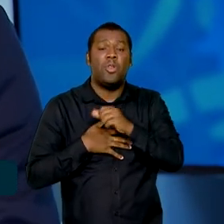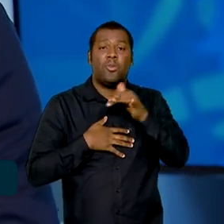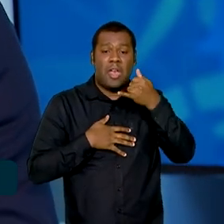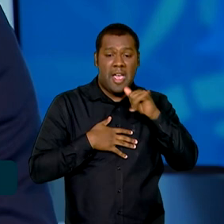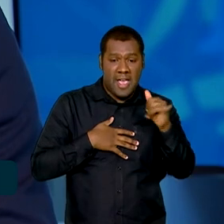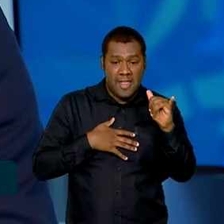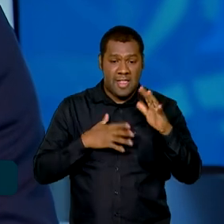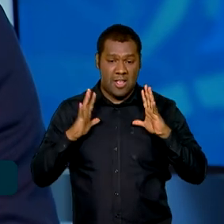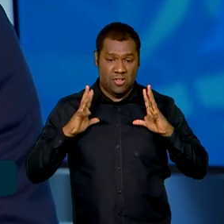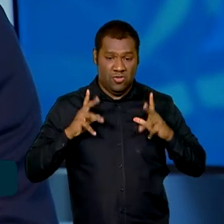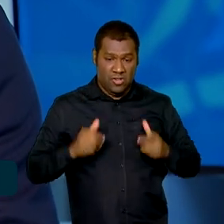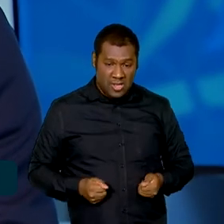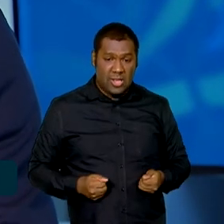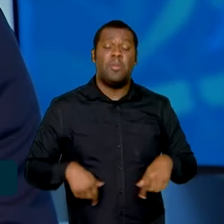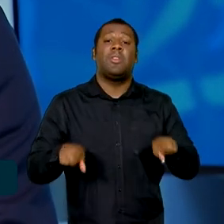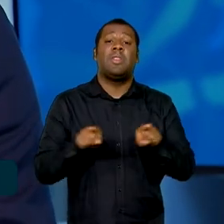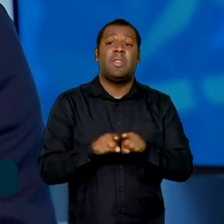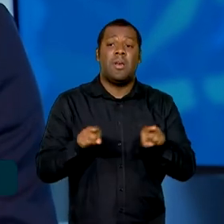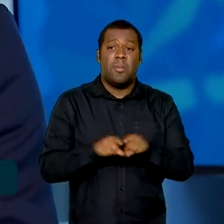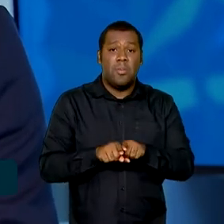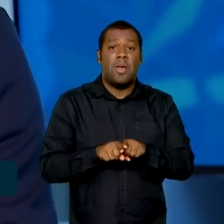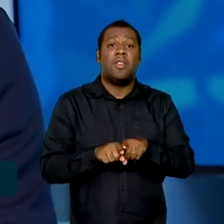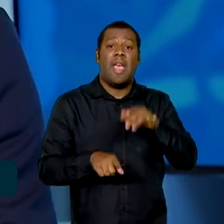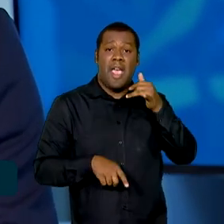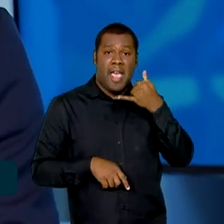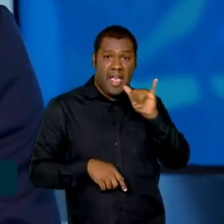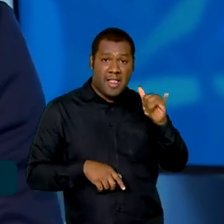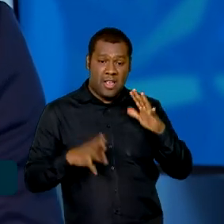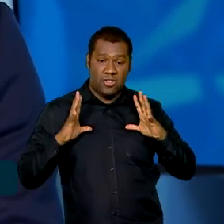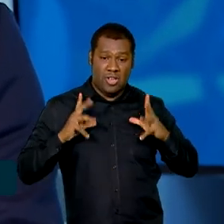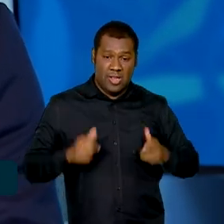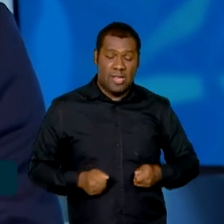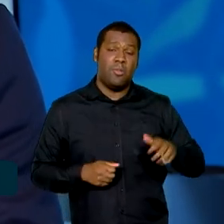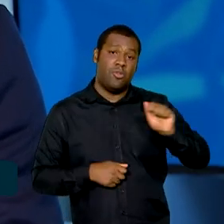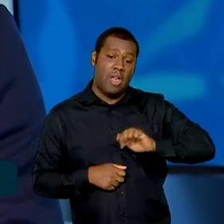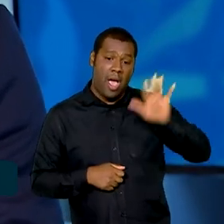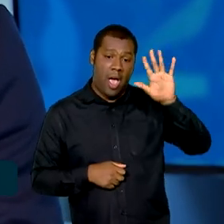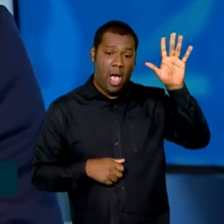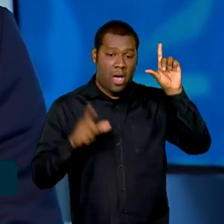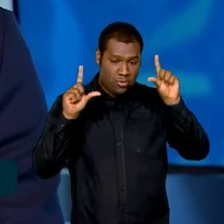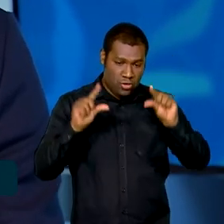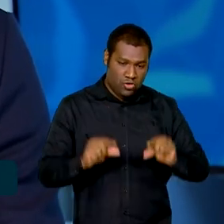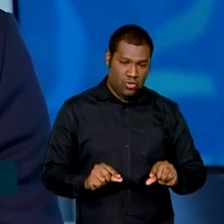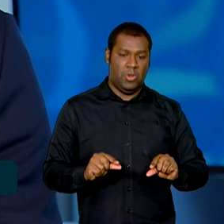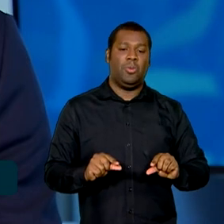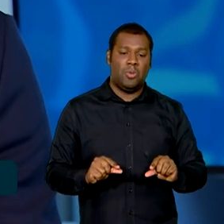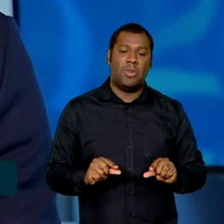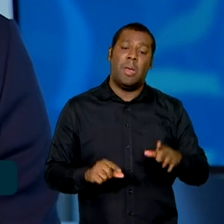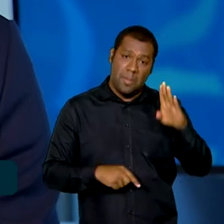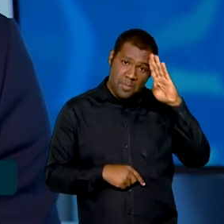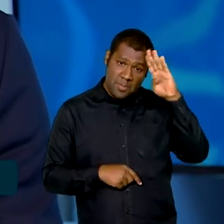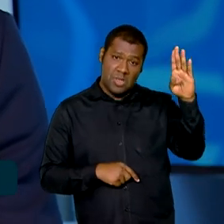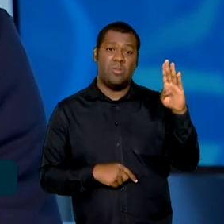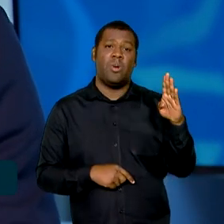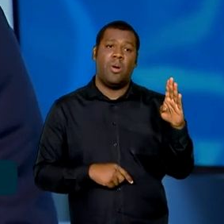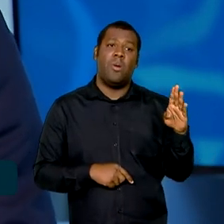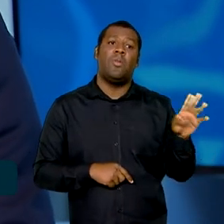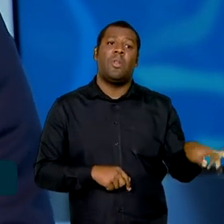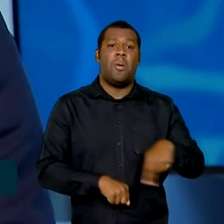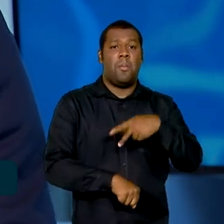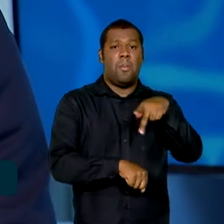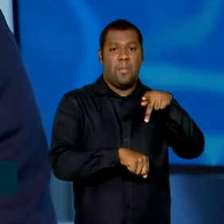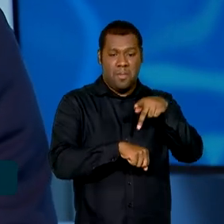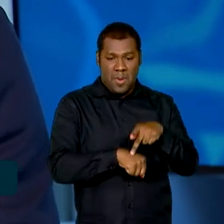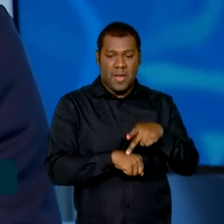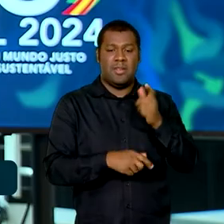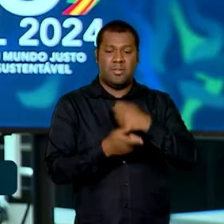custo do financiamento da transição energética, principalmente nos países em desenvolvimento e economias